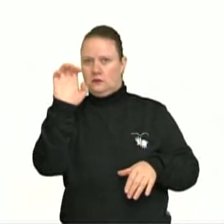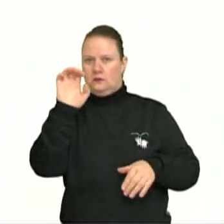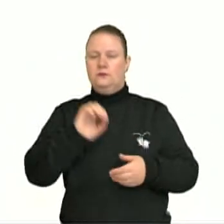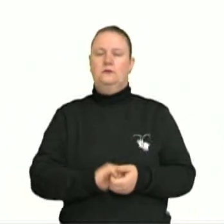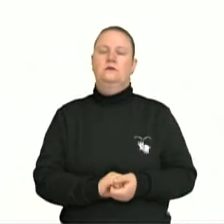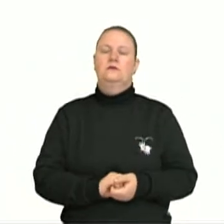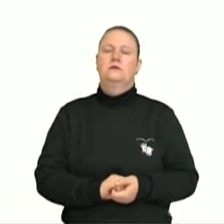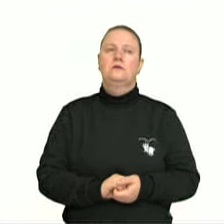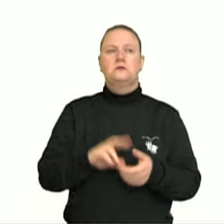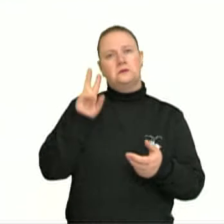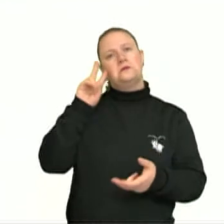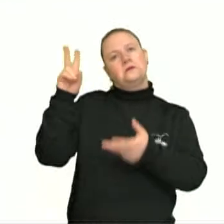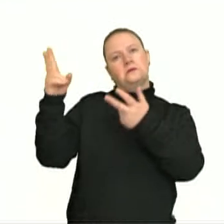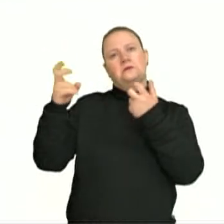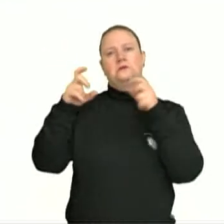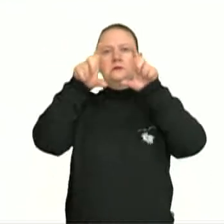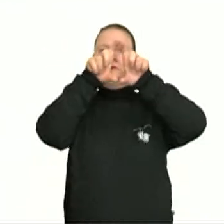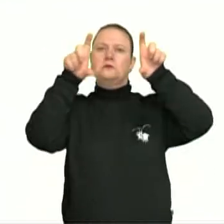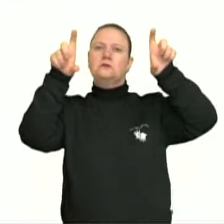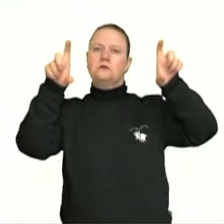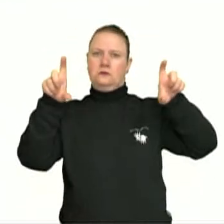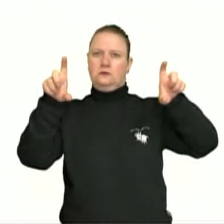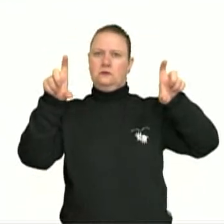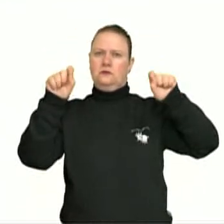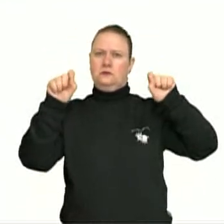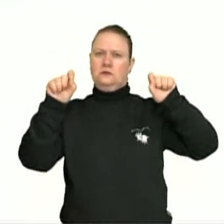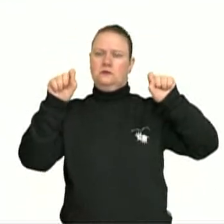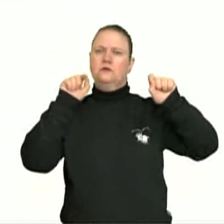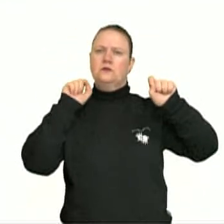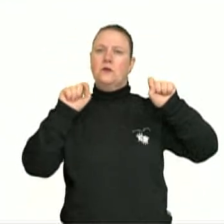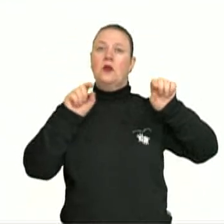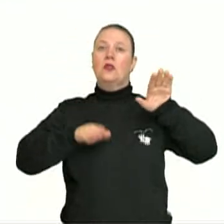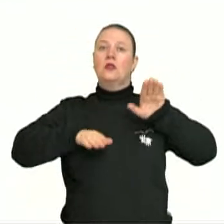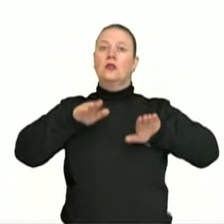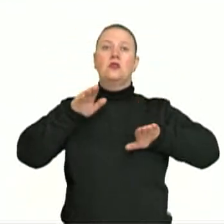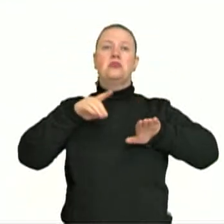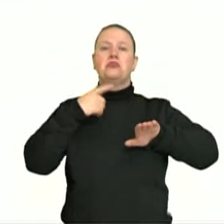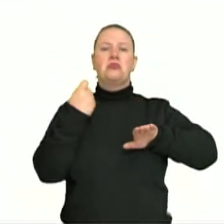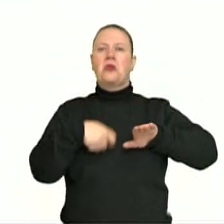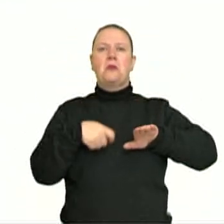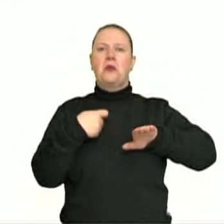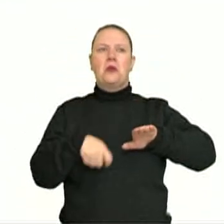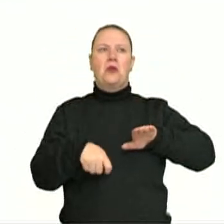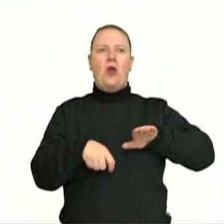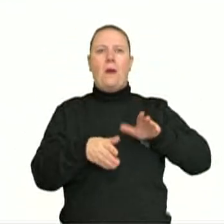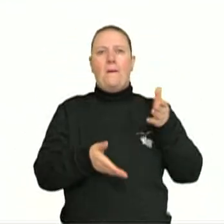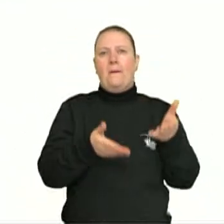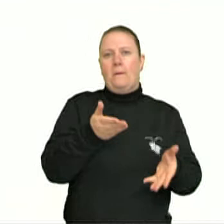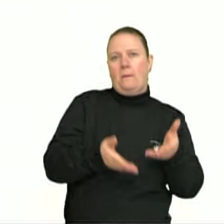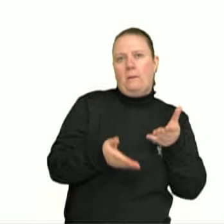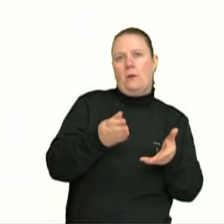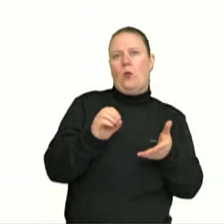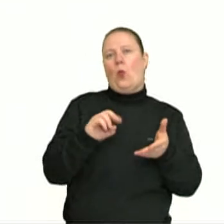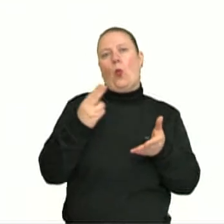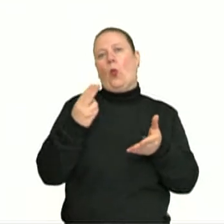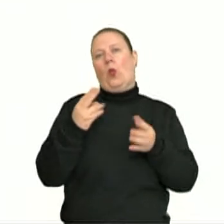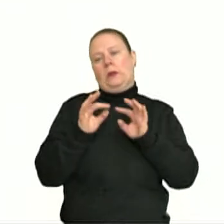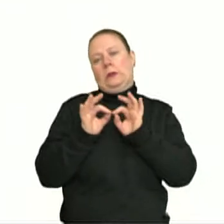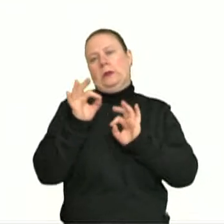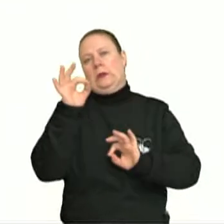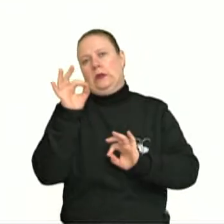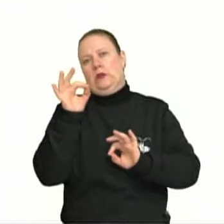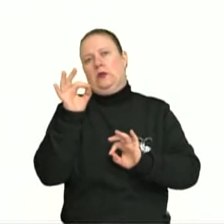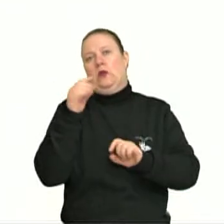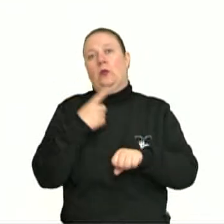essa equação aqui, o período não depende da massa e nem da amplitude, porque durante a sua formulação, ela já